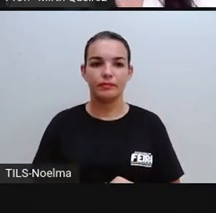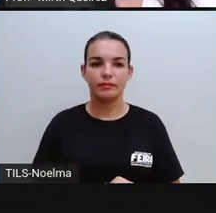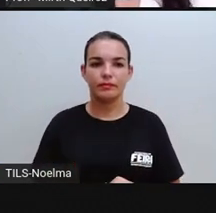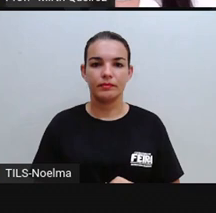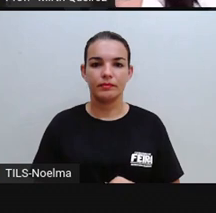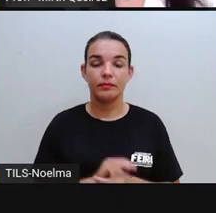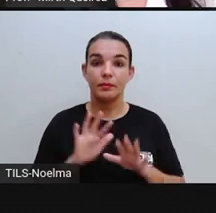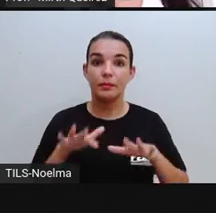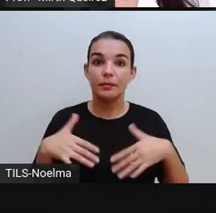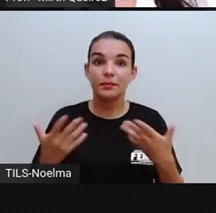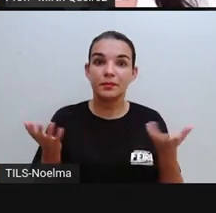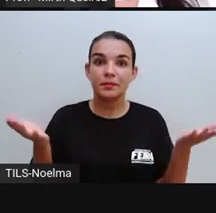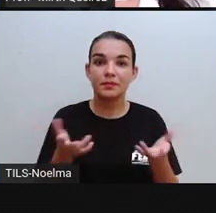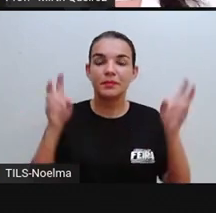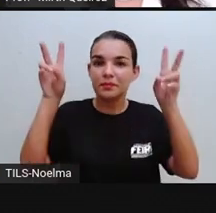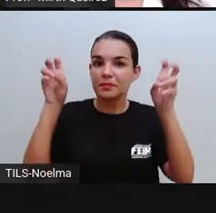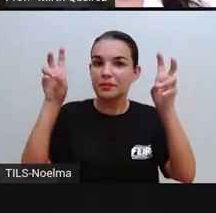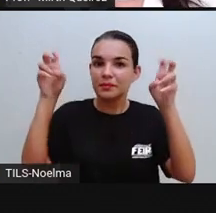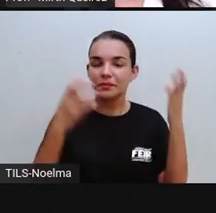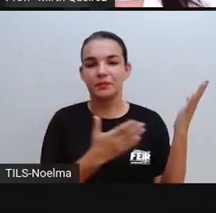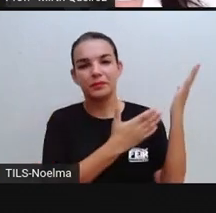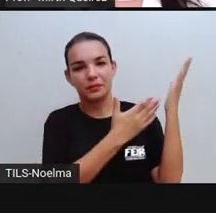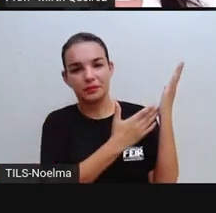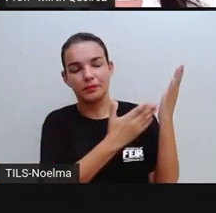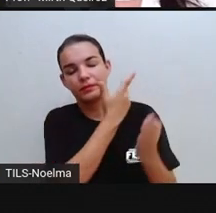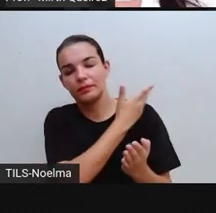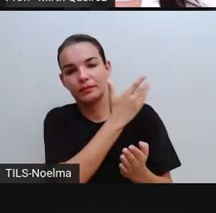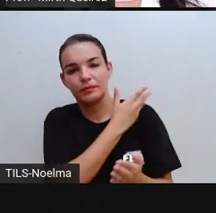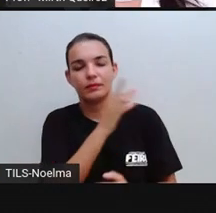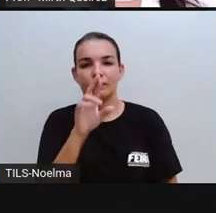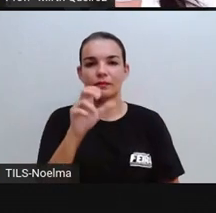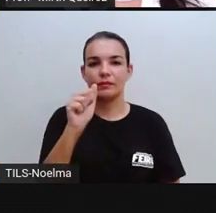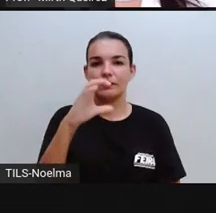Então, o tema de hoje será racismo.